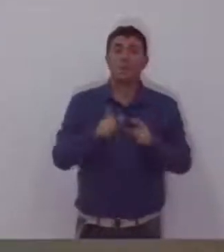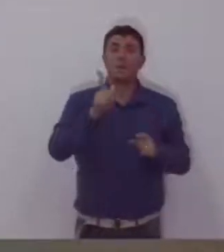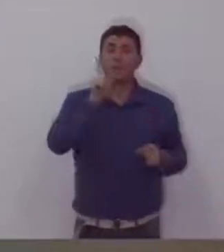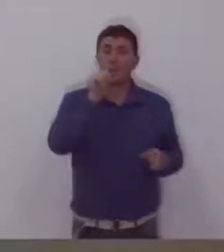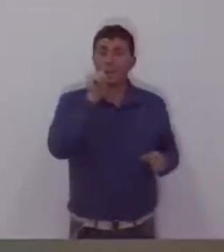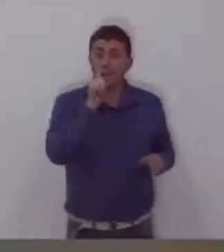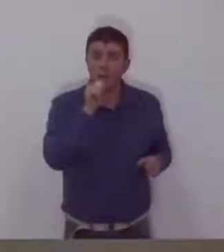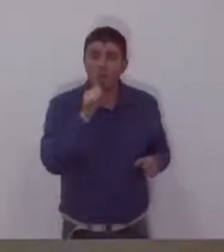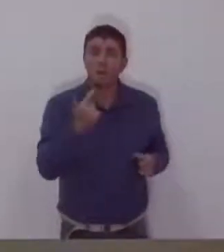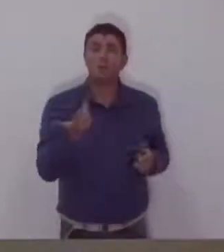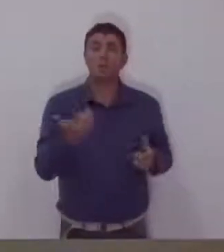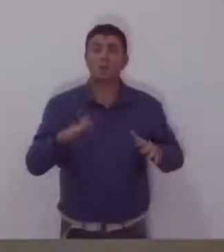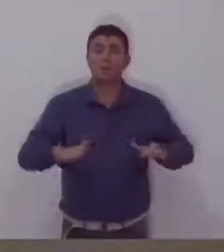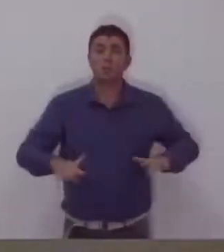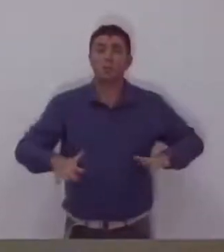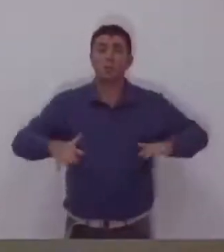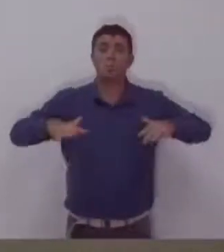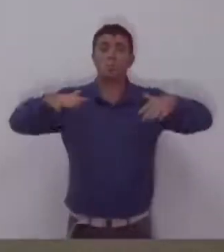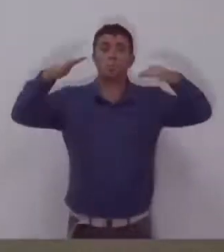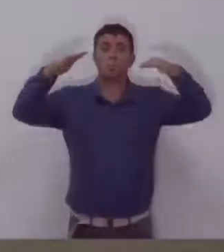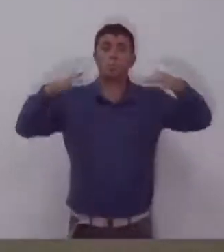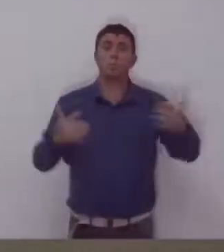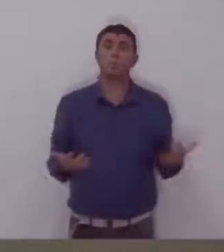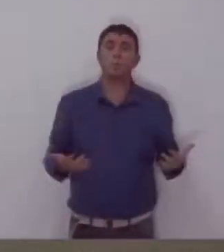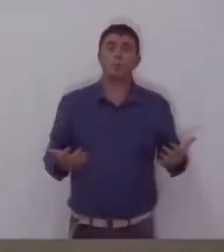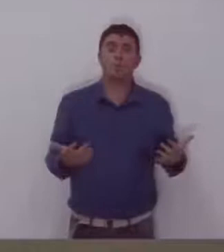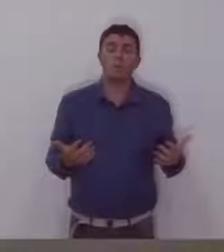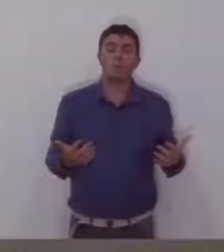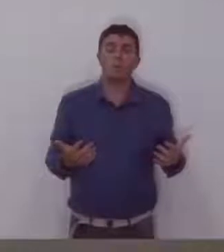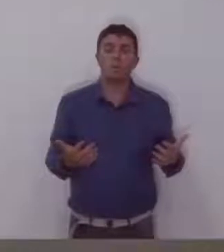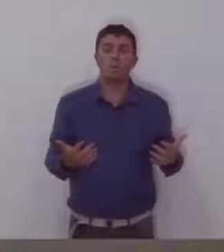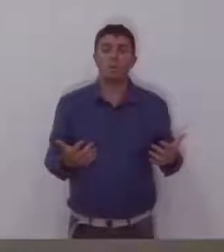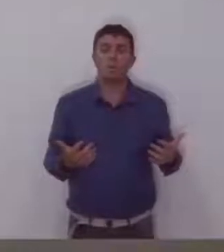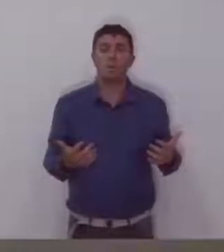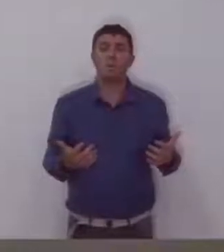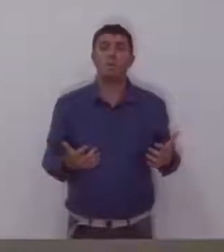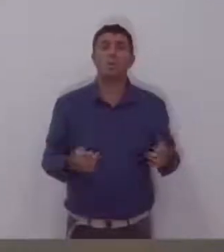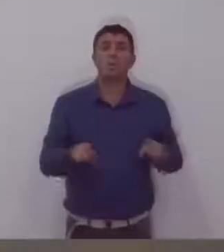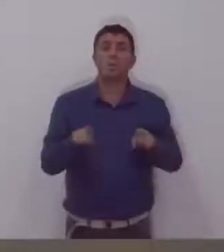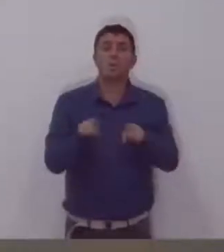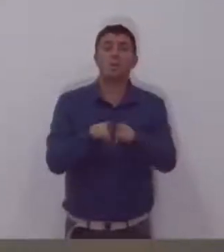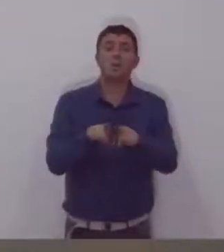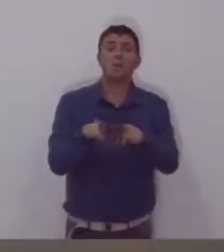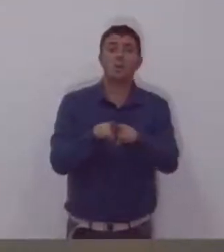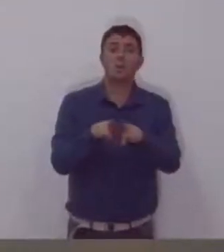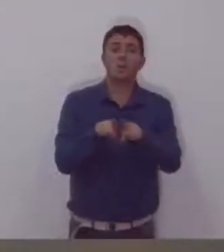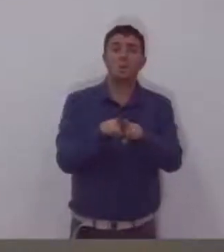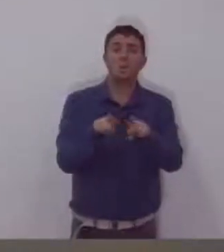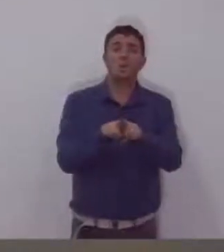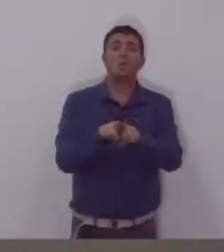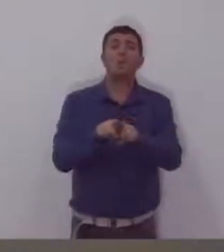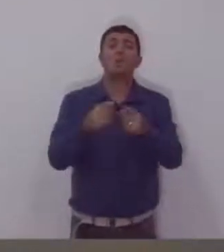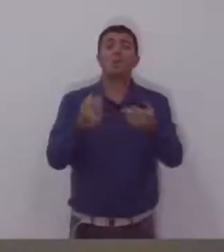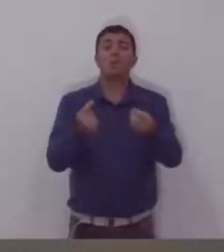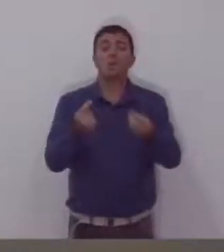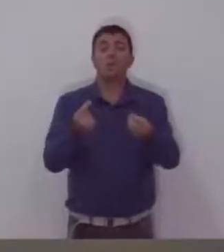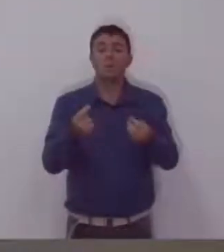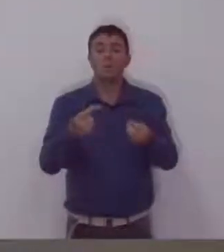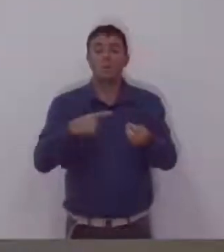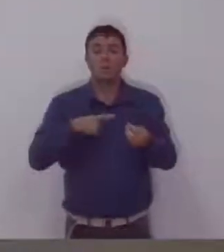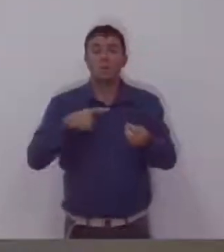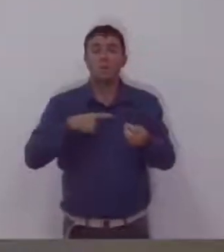aumentando. Está aumentando. E não necessariamente, como eu disse, por conta só dos loteamentos, por conta também das chuvas